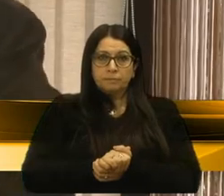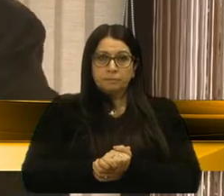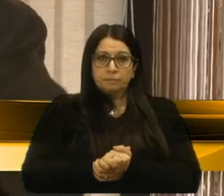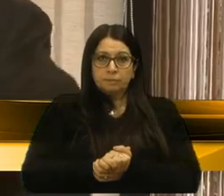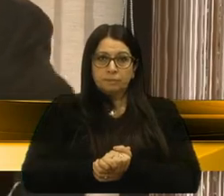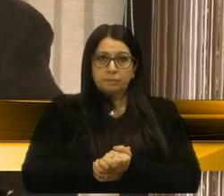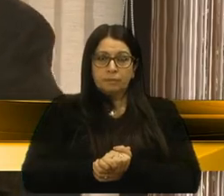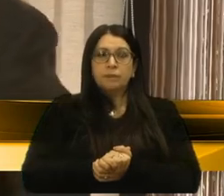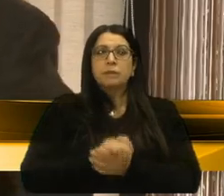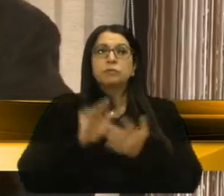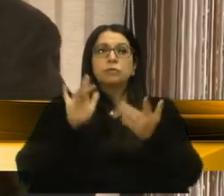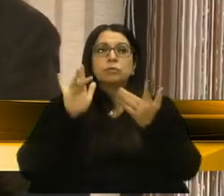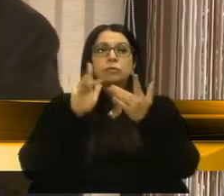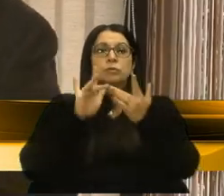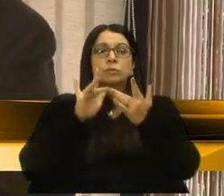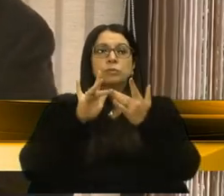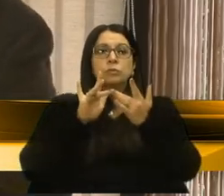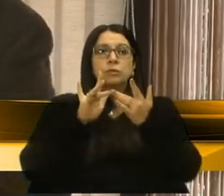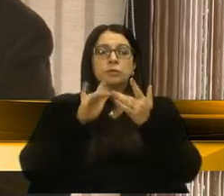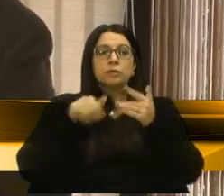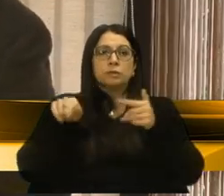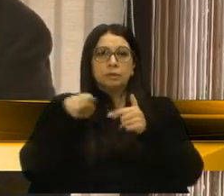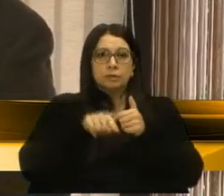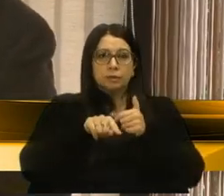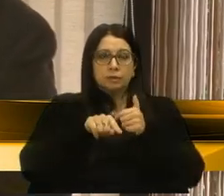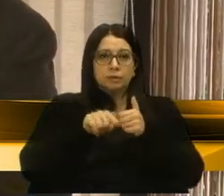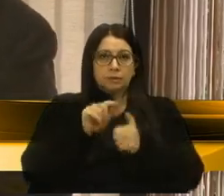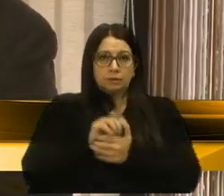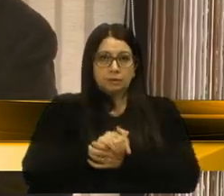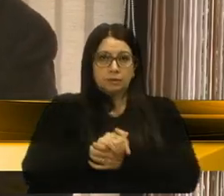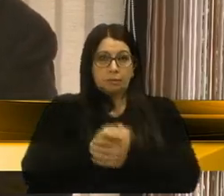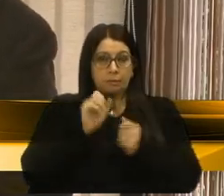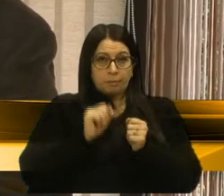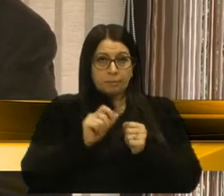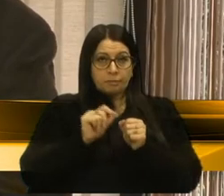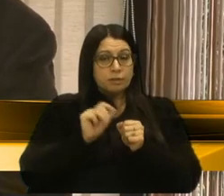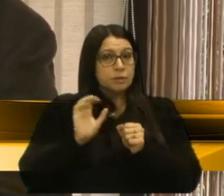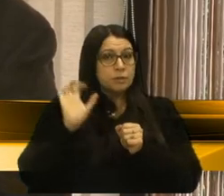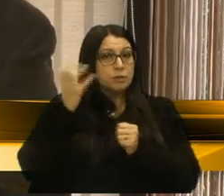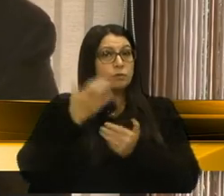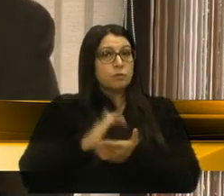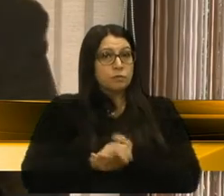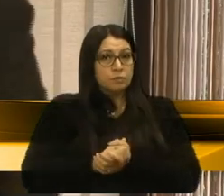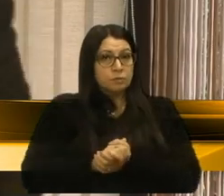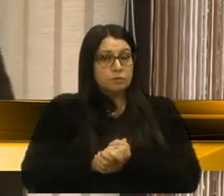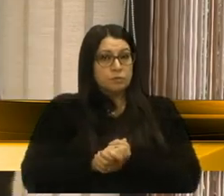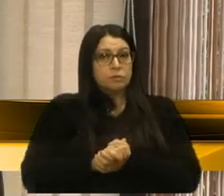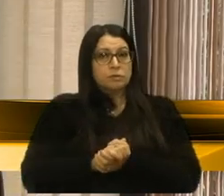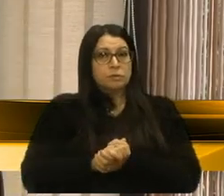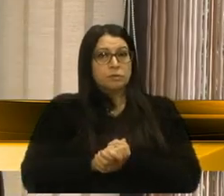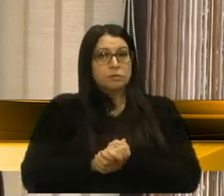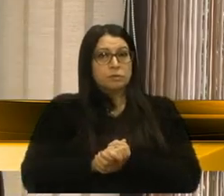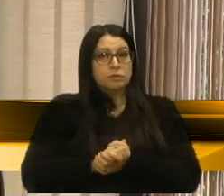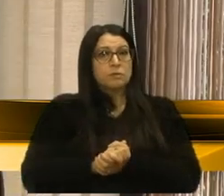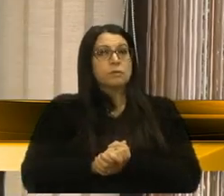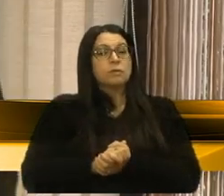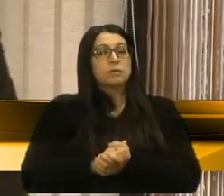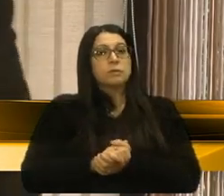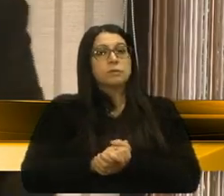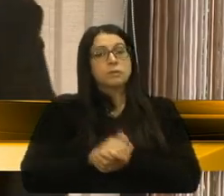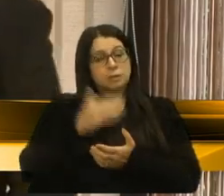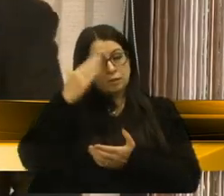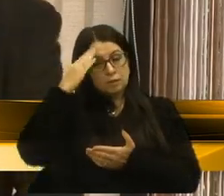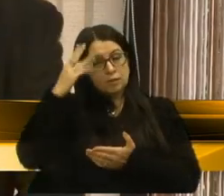entrem em contato com a casa para a gente poder resolver, de uma vez, vereador do Meio Negúcio, agradecer